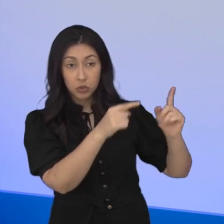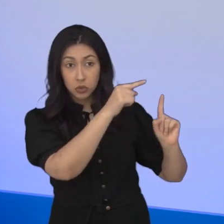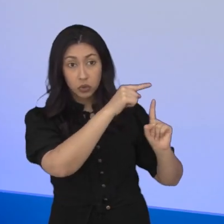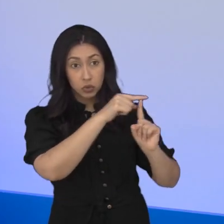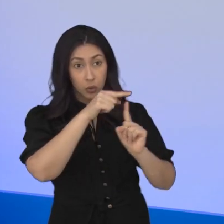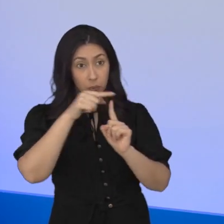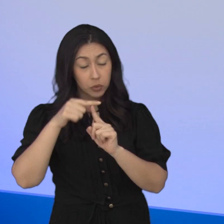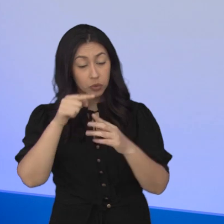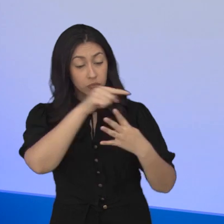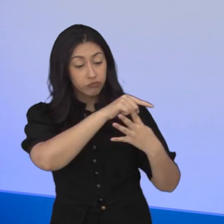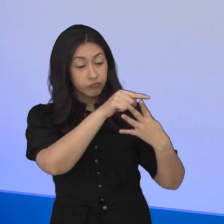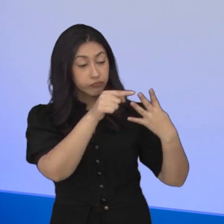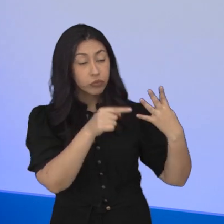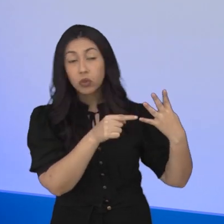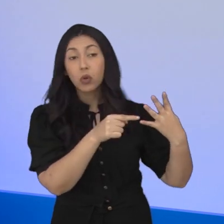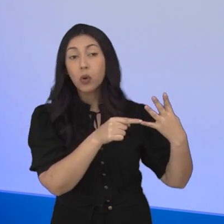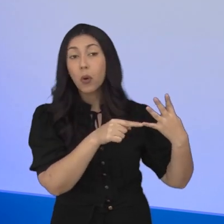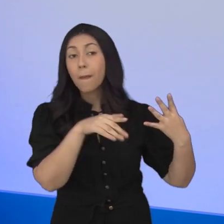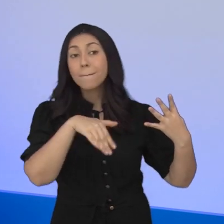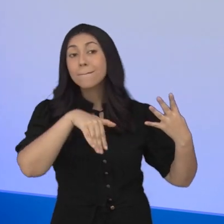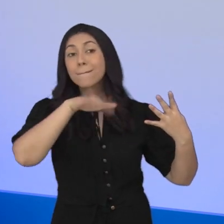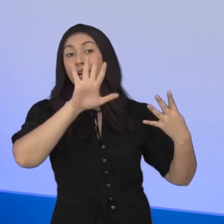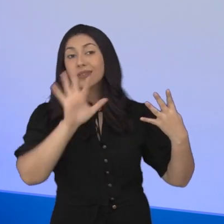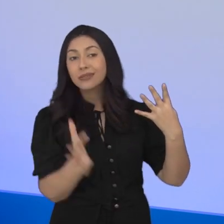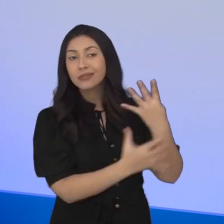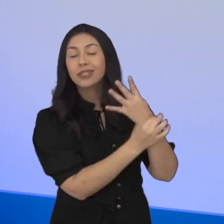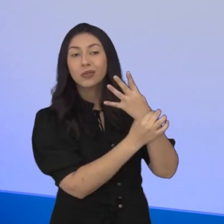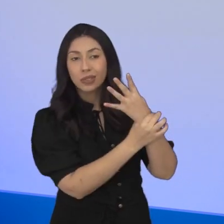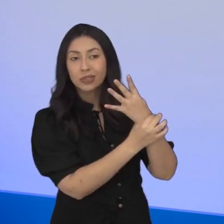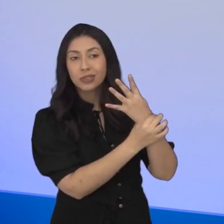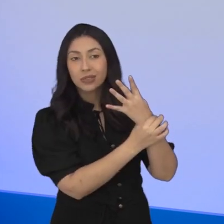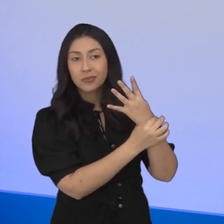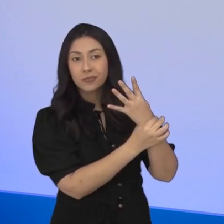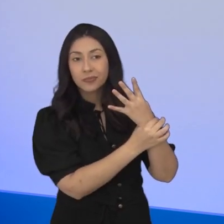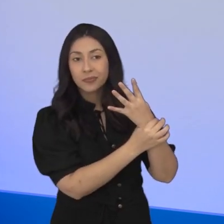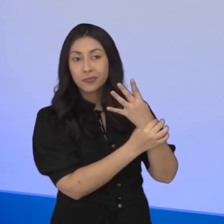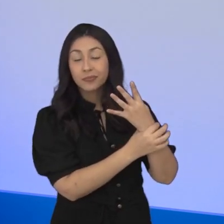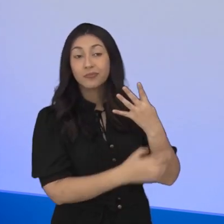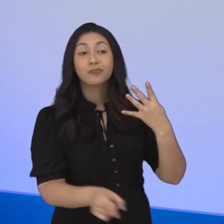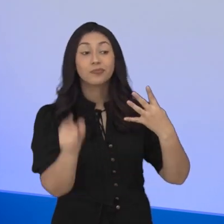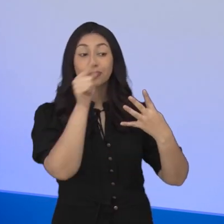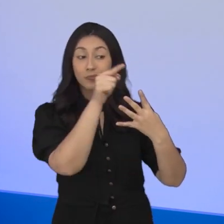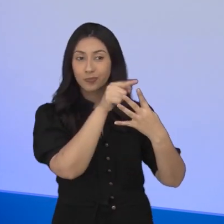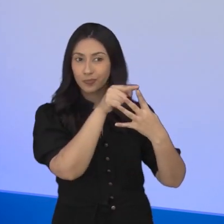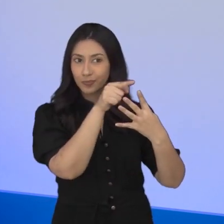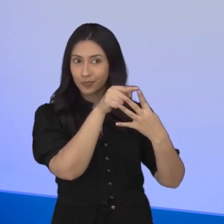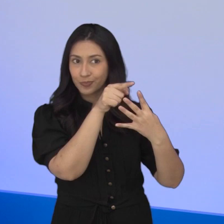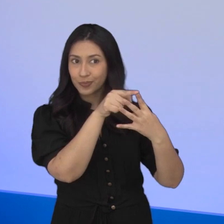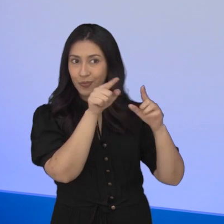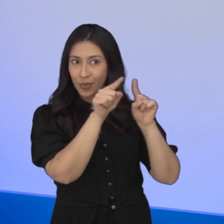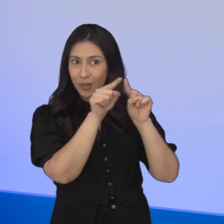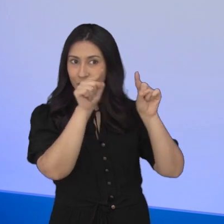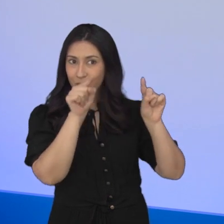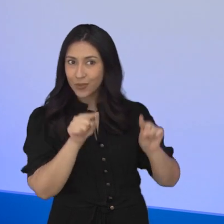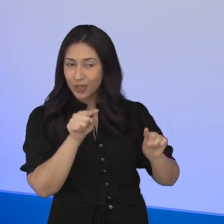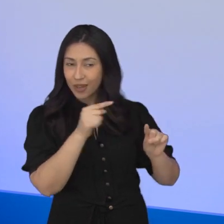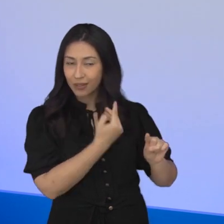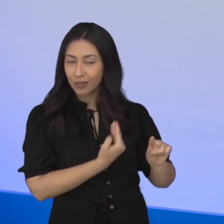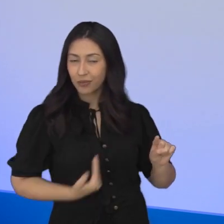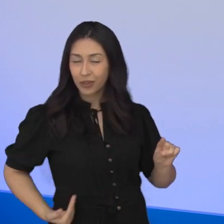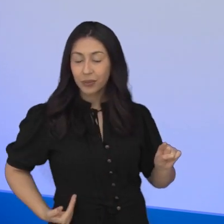mencionei aqui no começo, o que tem maior estabilidade é, sim, o funcionário público, né?